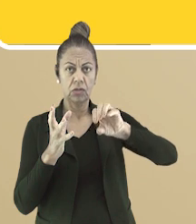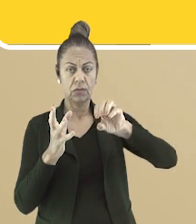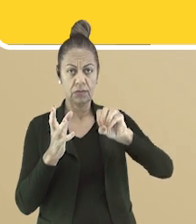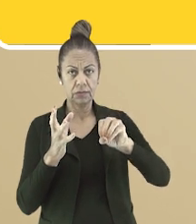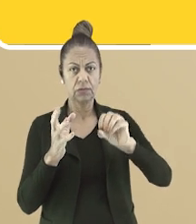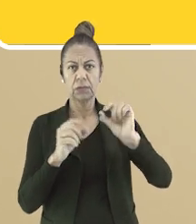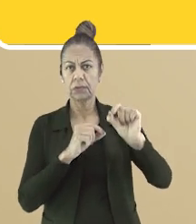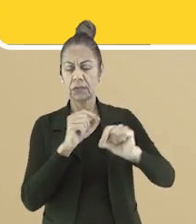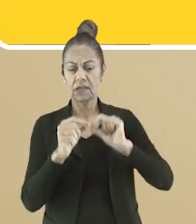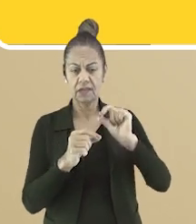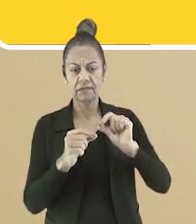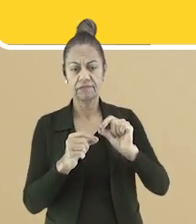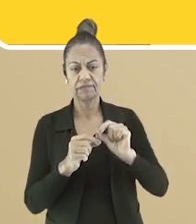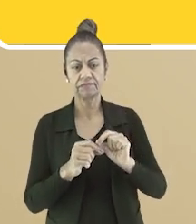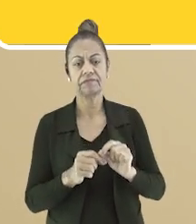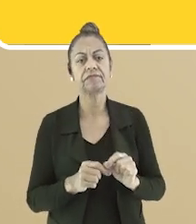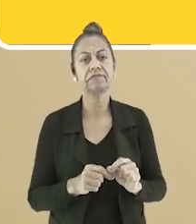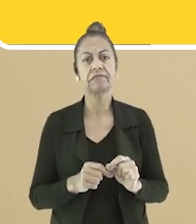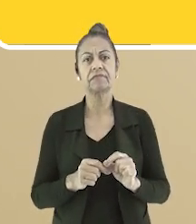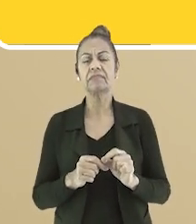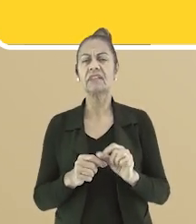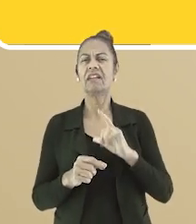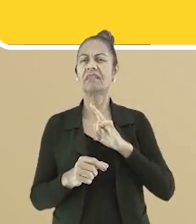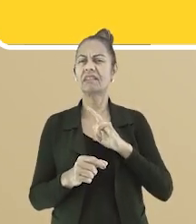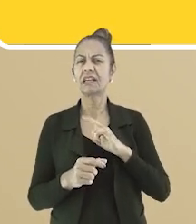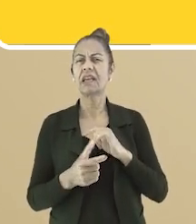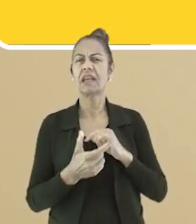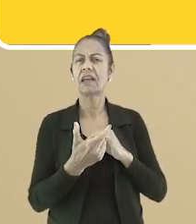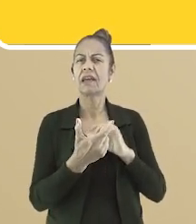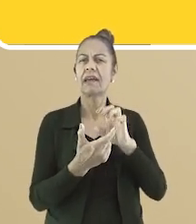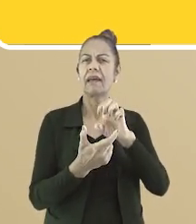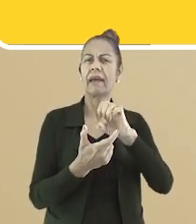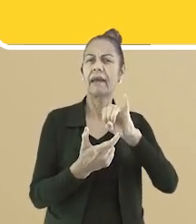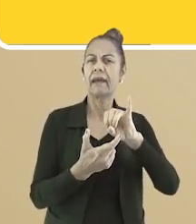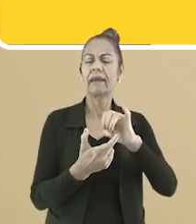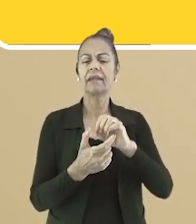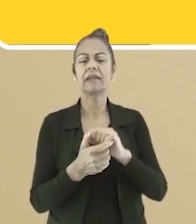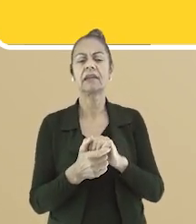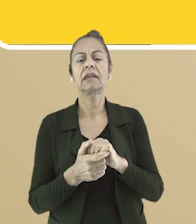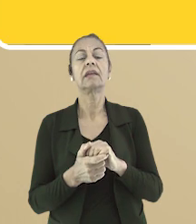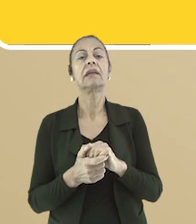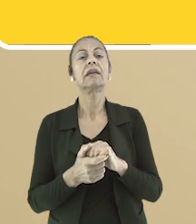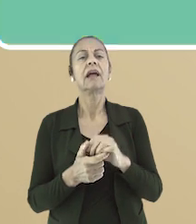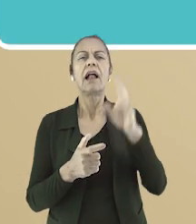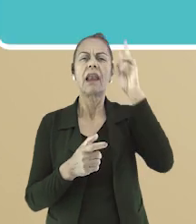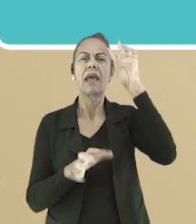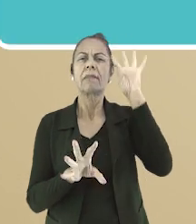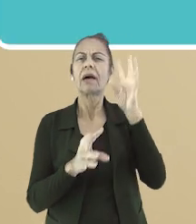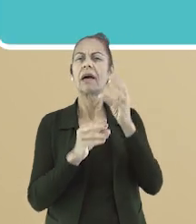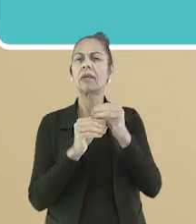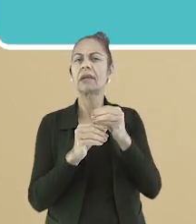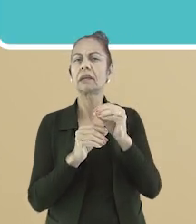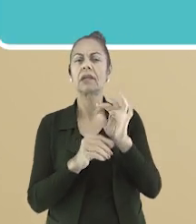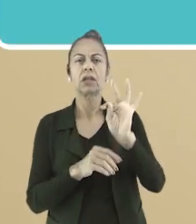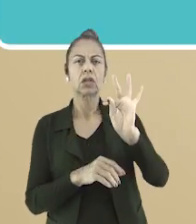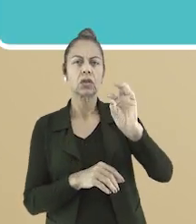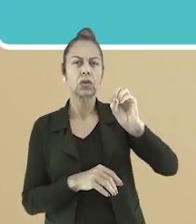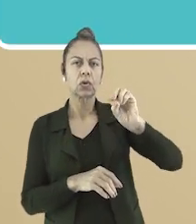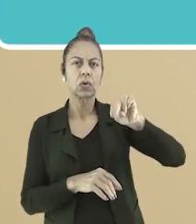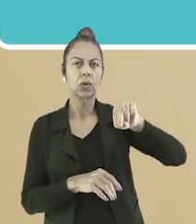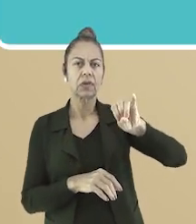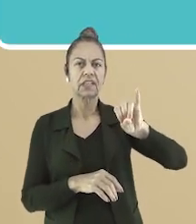ditongos abertos EI e OI das paroxítonas não são mais acentuados. Vamos relembrar?